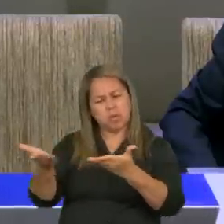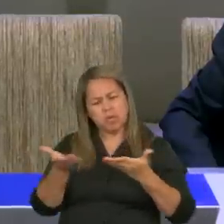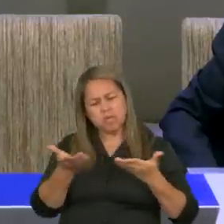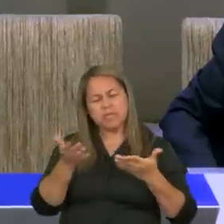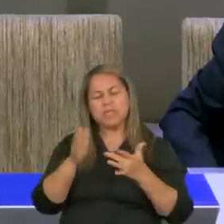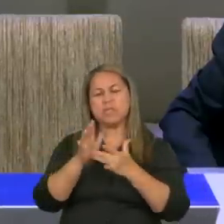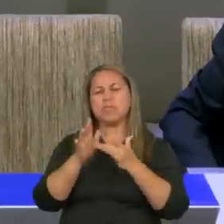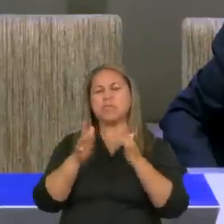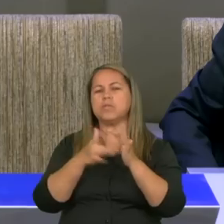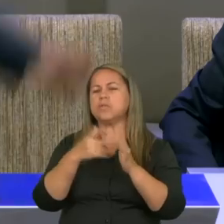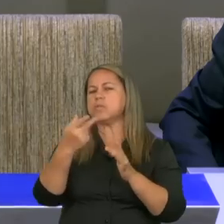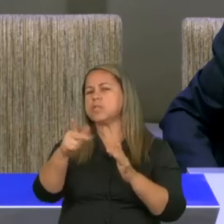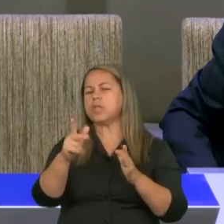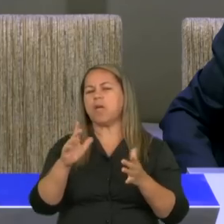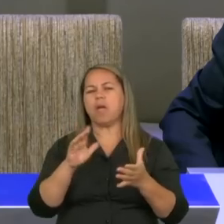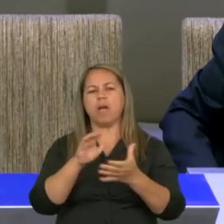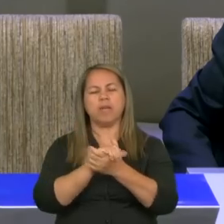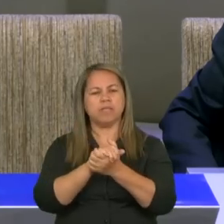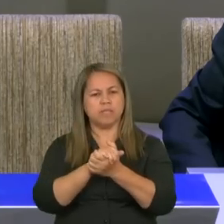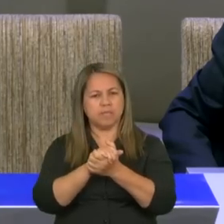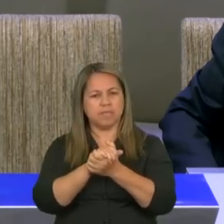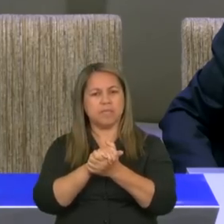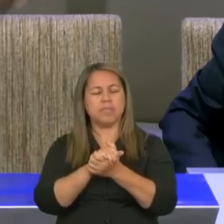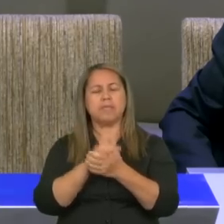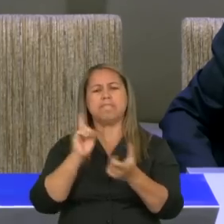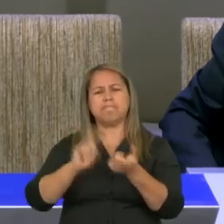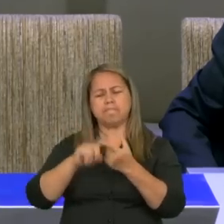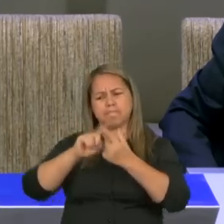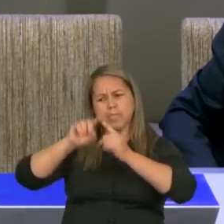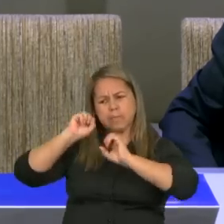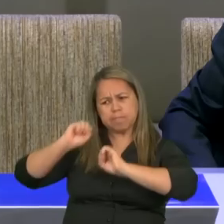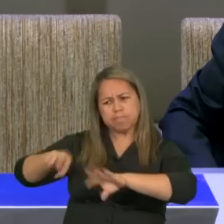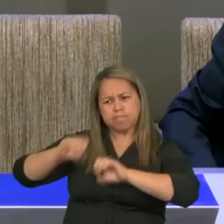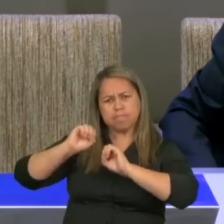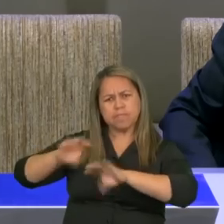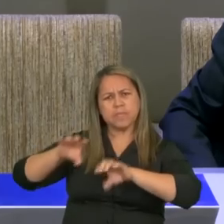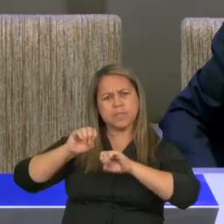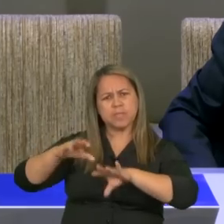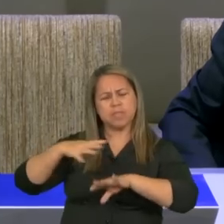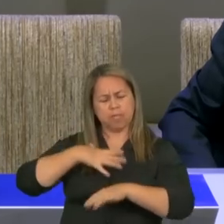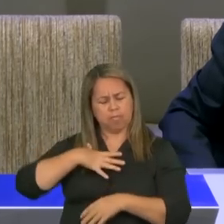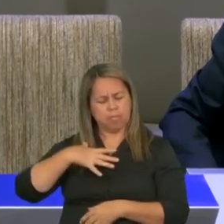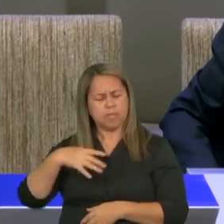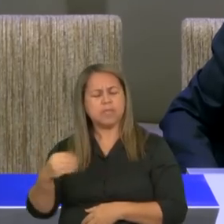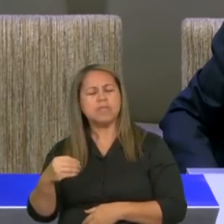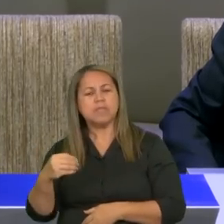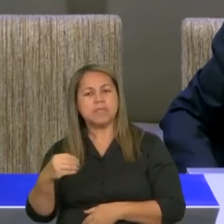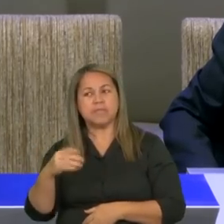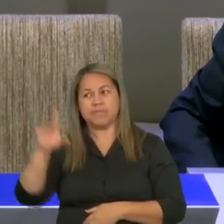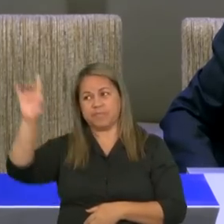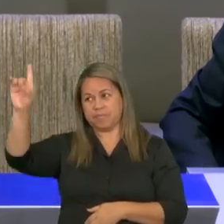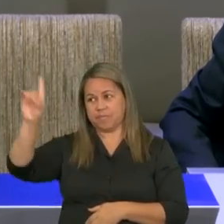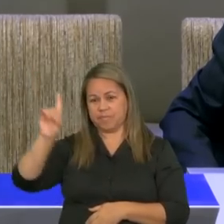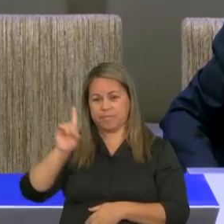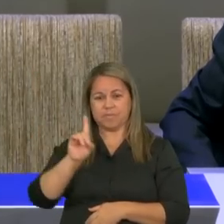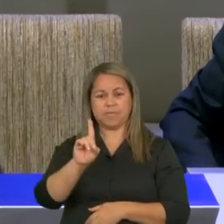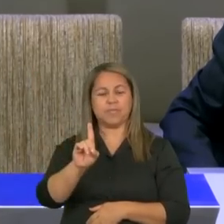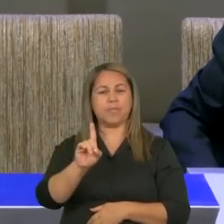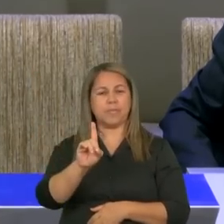casamento, convida, ele, para a educação, dos teus, filhos, Deus, está,